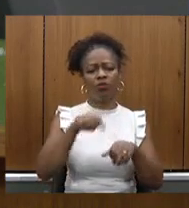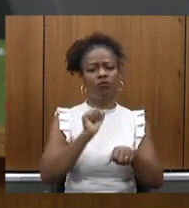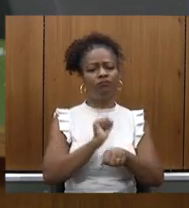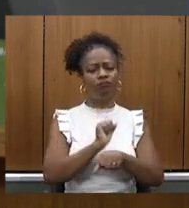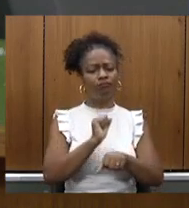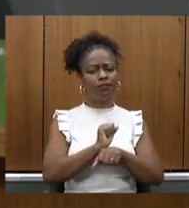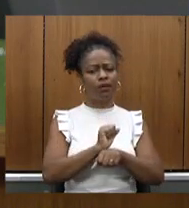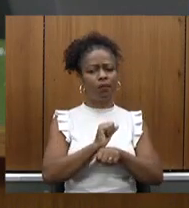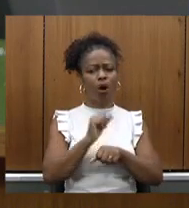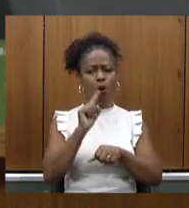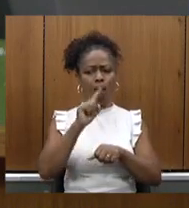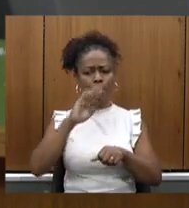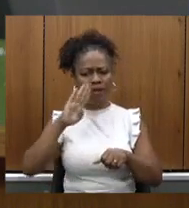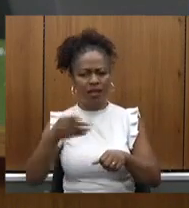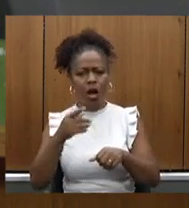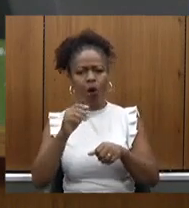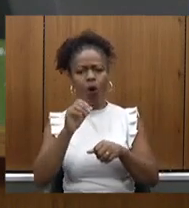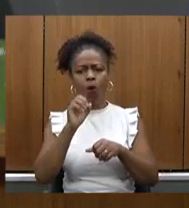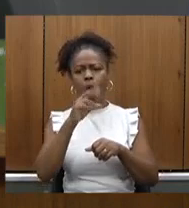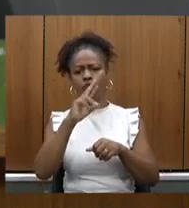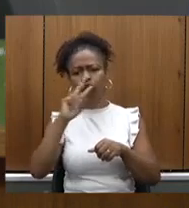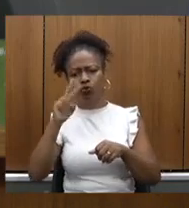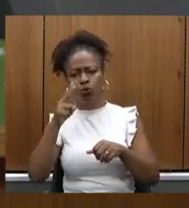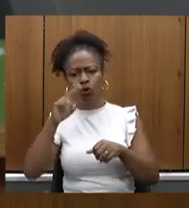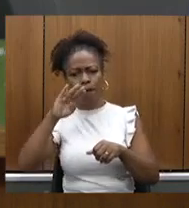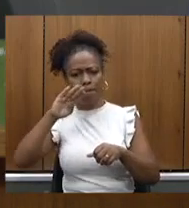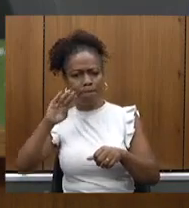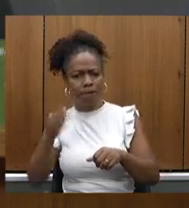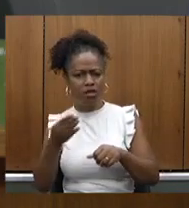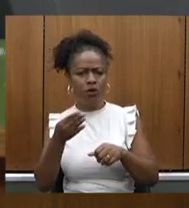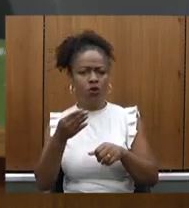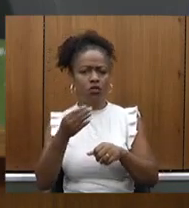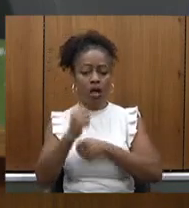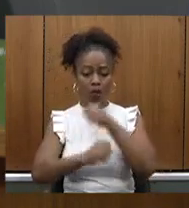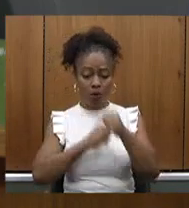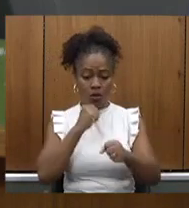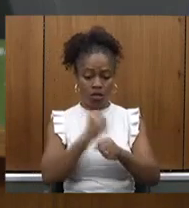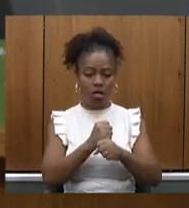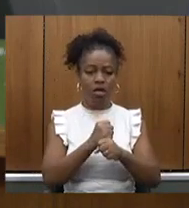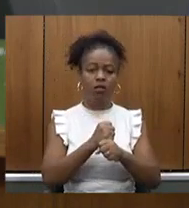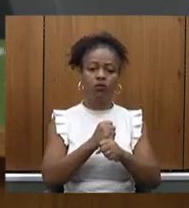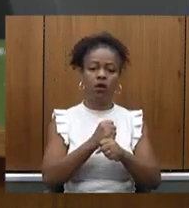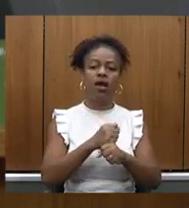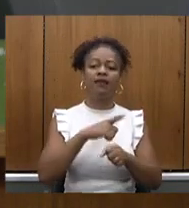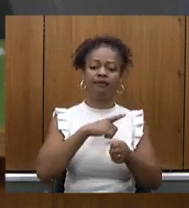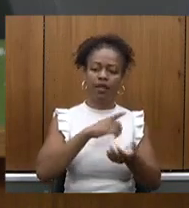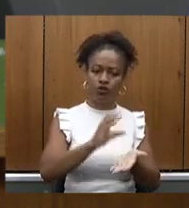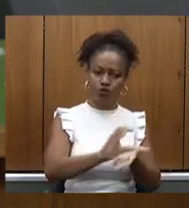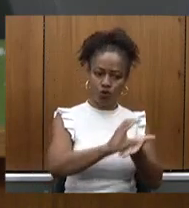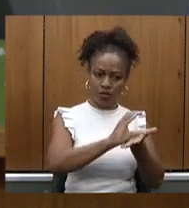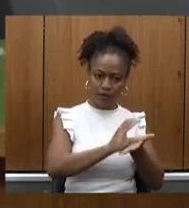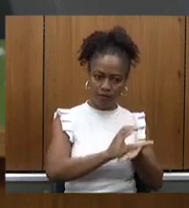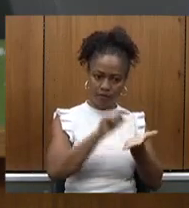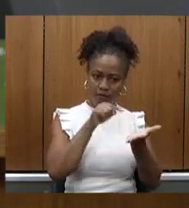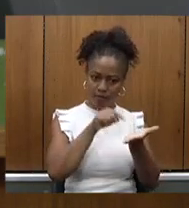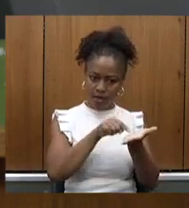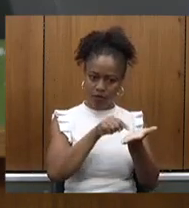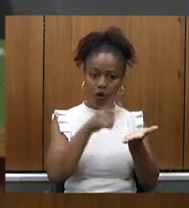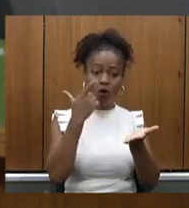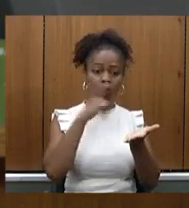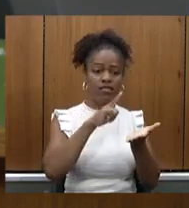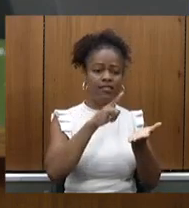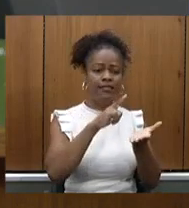e meio a dois bilhões de reais que por ano a gente tem de orçamento na FEMIG a gente consiga atender